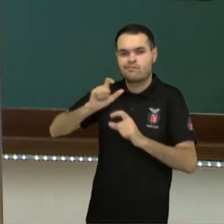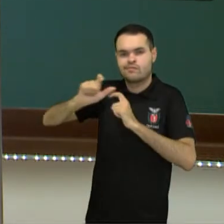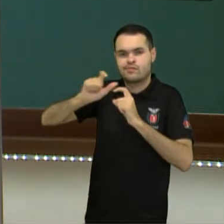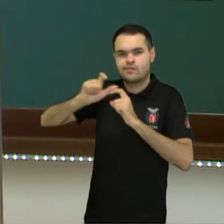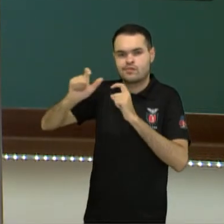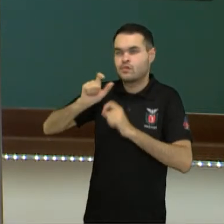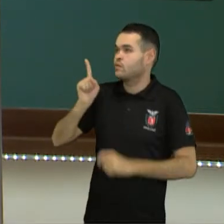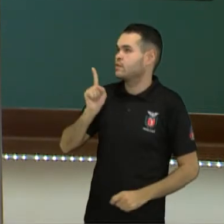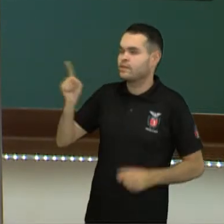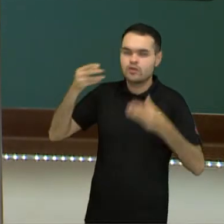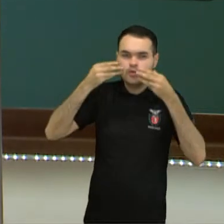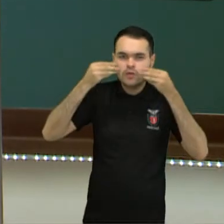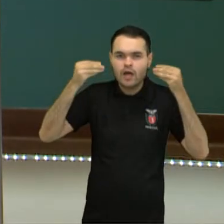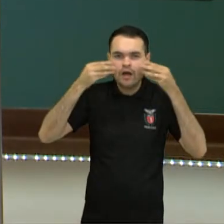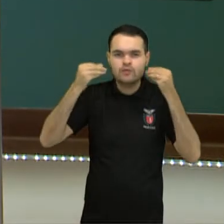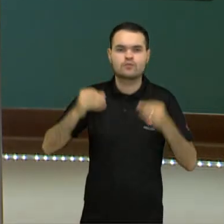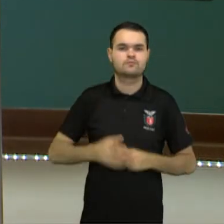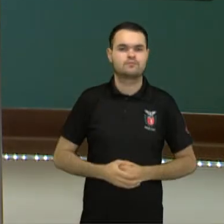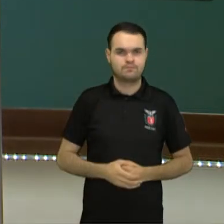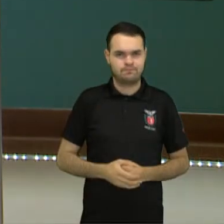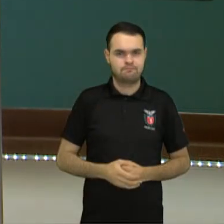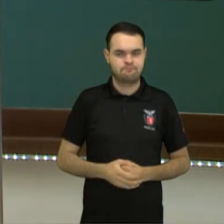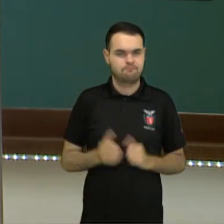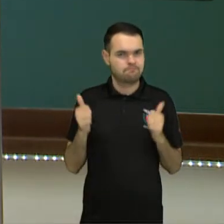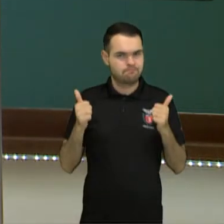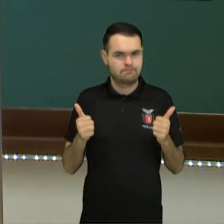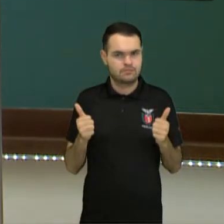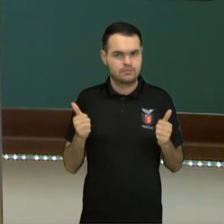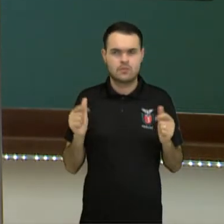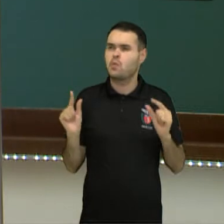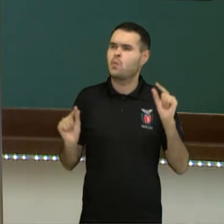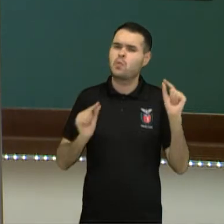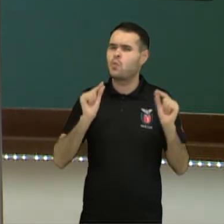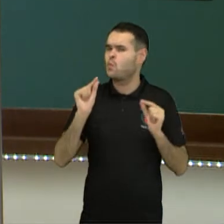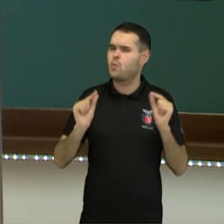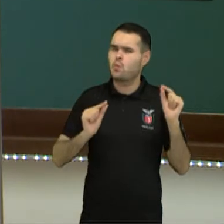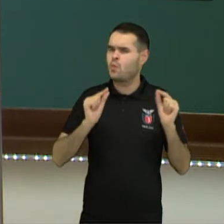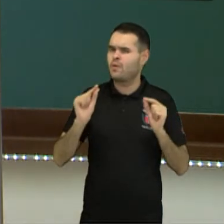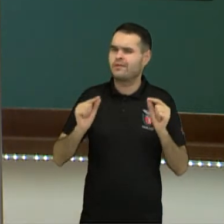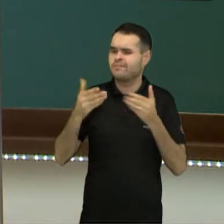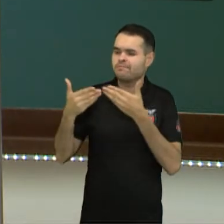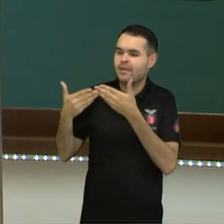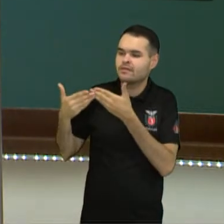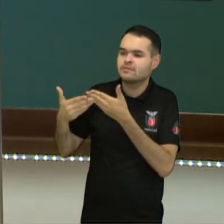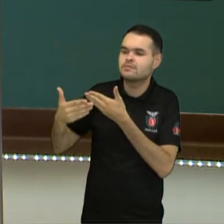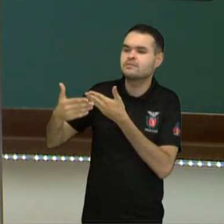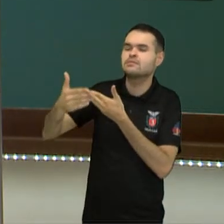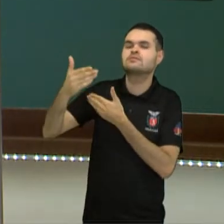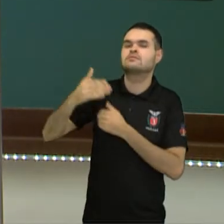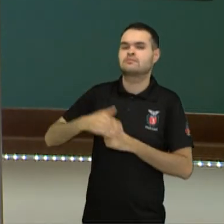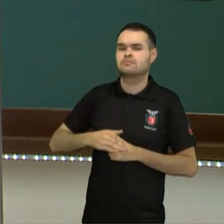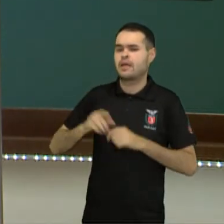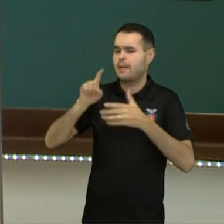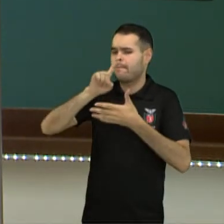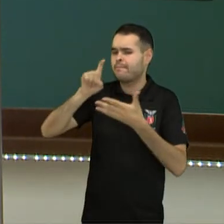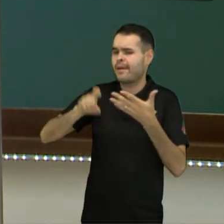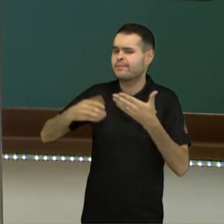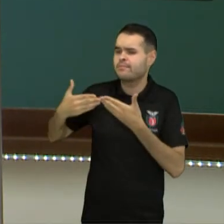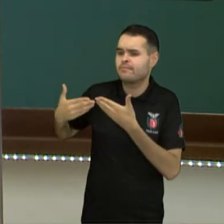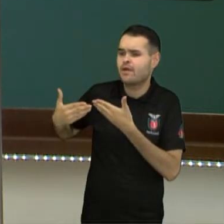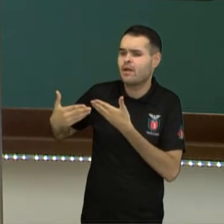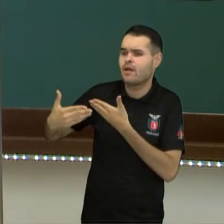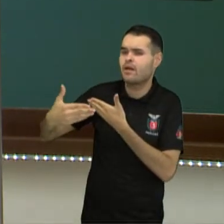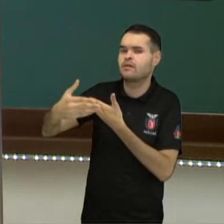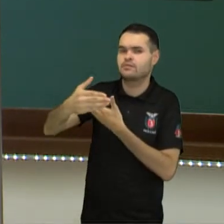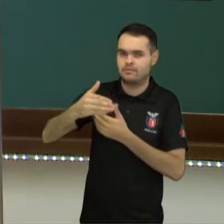gaturro, certo? Que passaria, não? Que passaria, não? hipótese? Que passaria com nós?